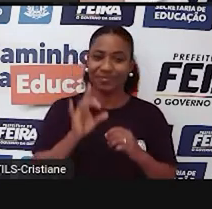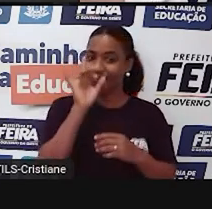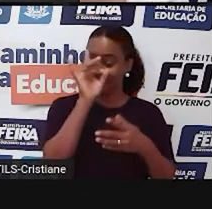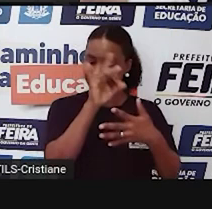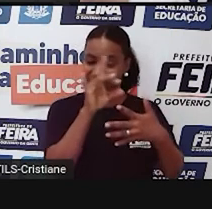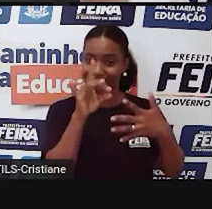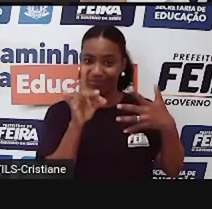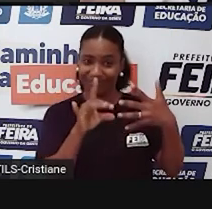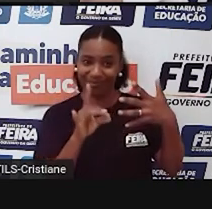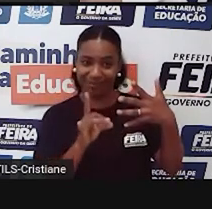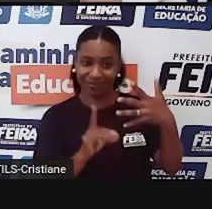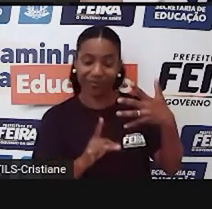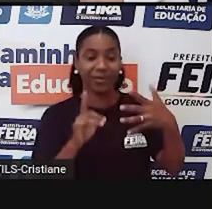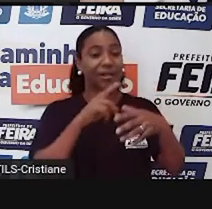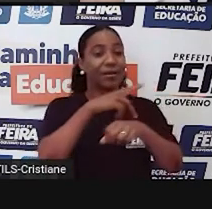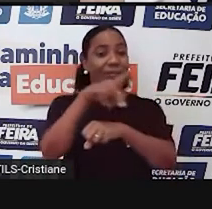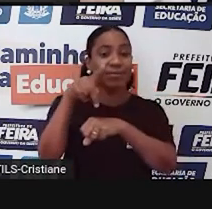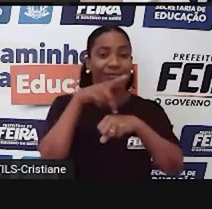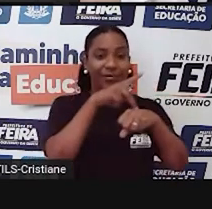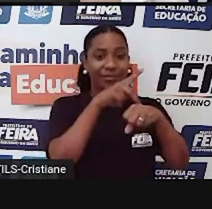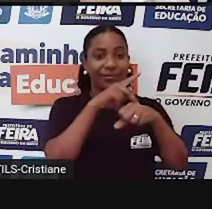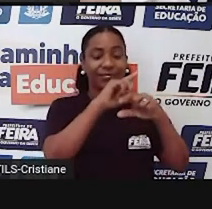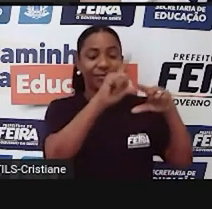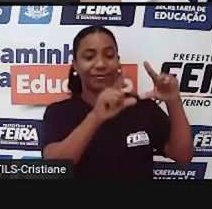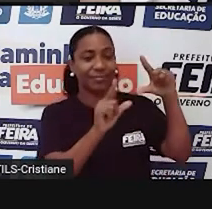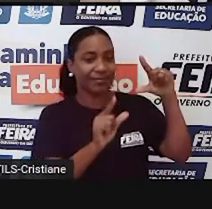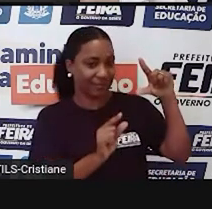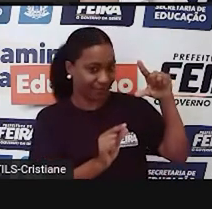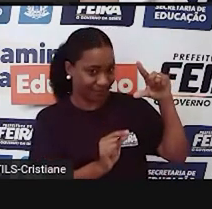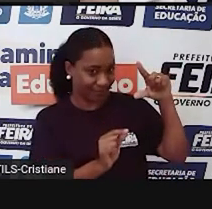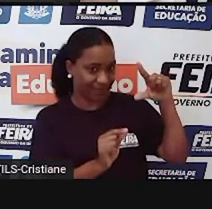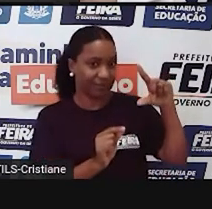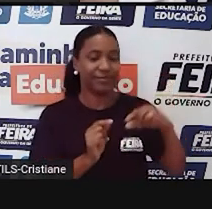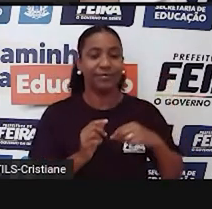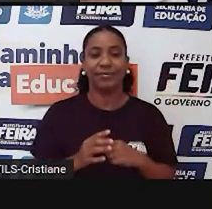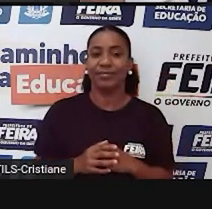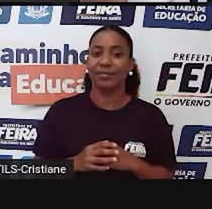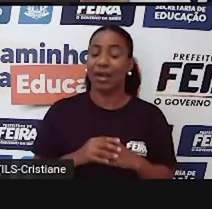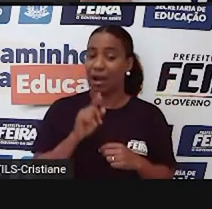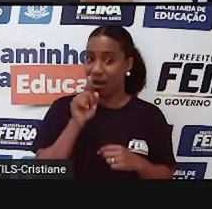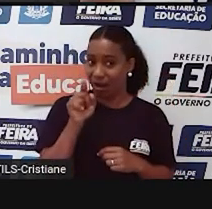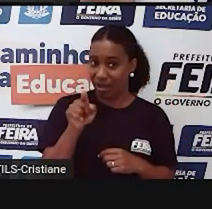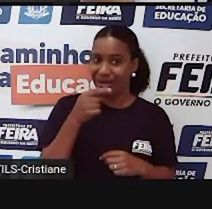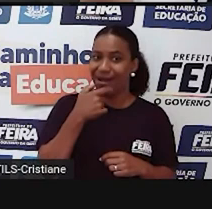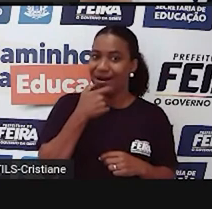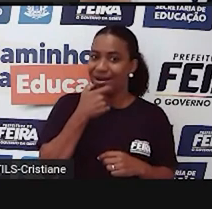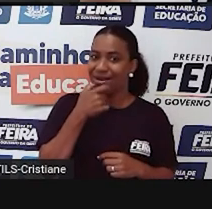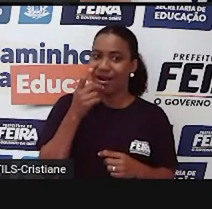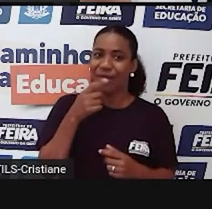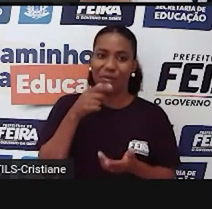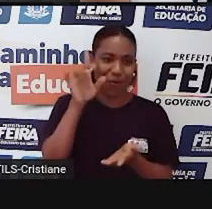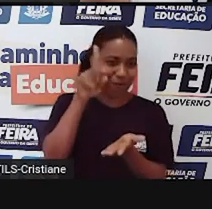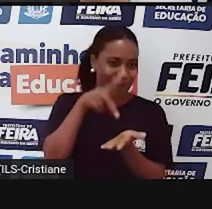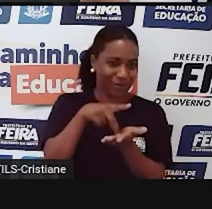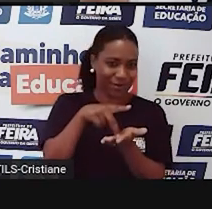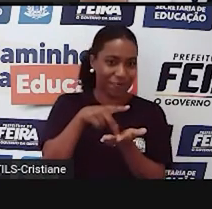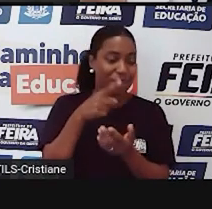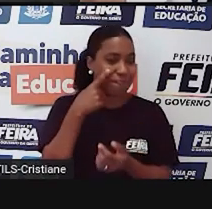nome desses países que ficam localizados na África que tem inglês como idioma oficial.